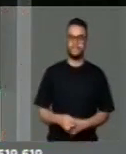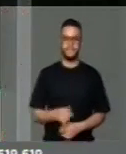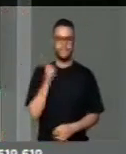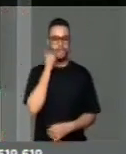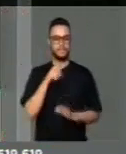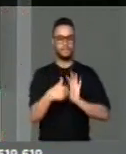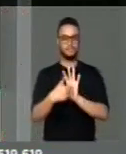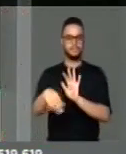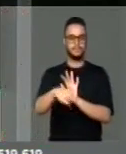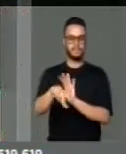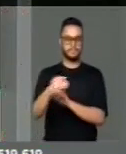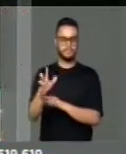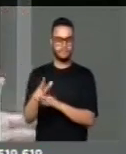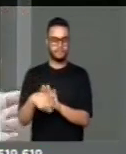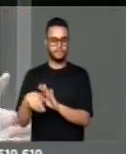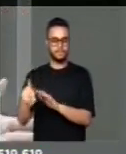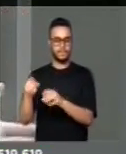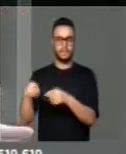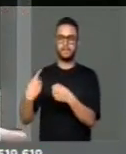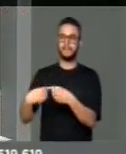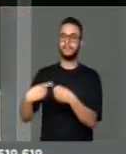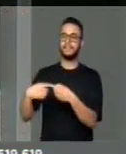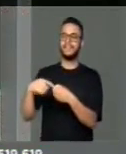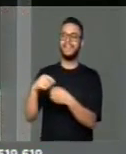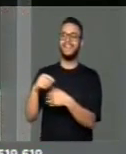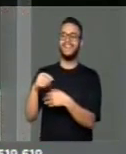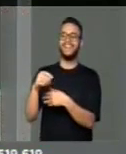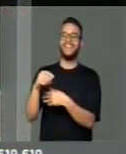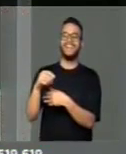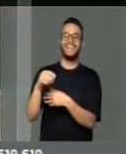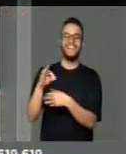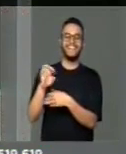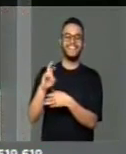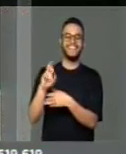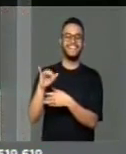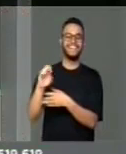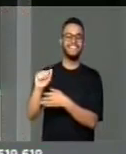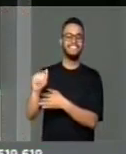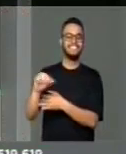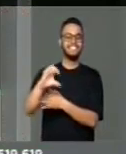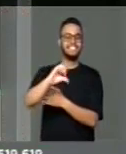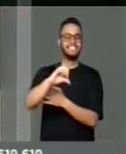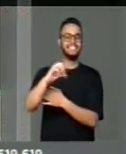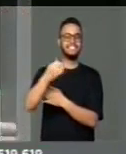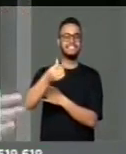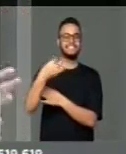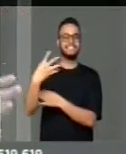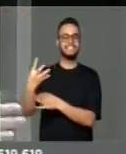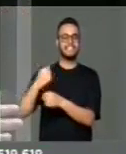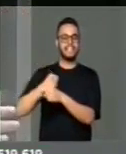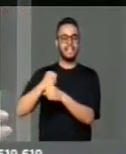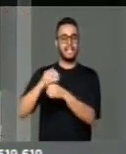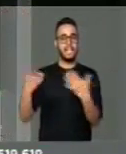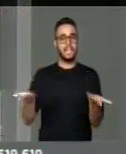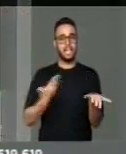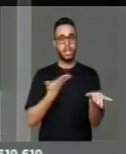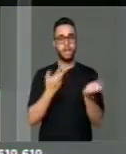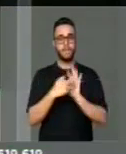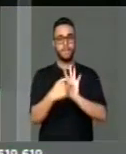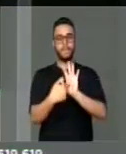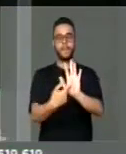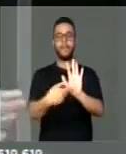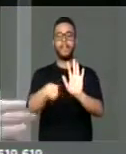dois mandatos, a cidade de Terezina completou na data de ontem 164 anos e aqui eu faço o registro